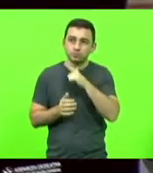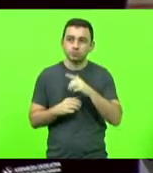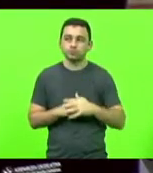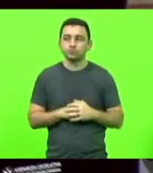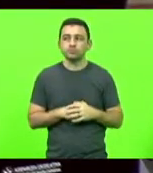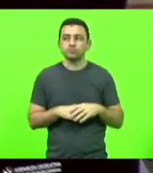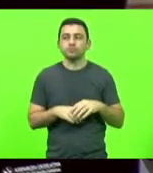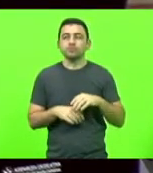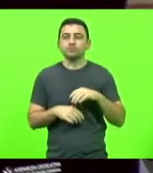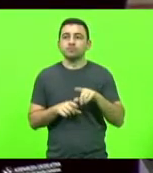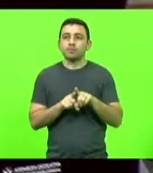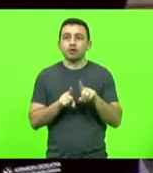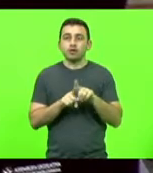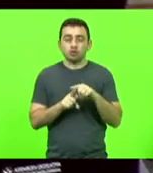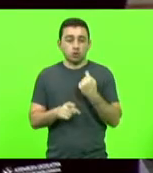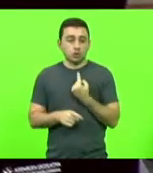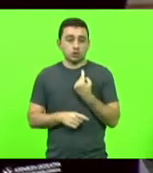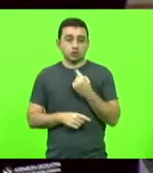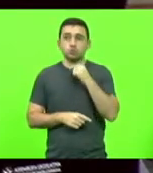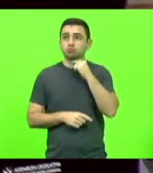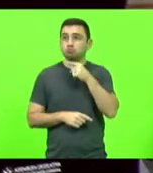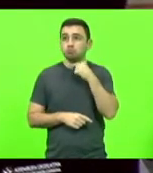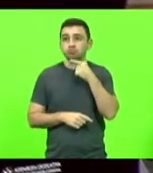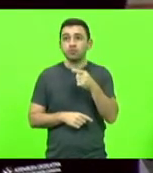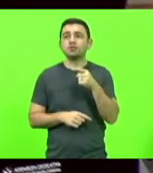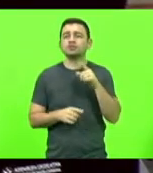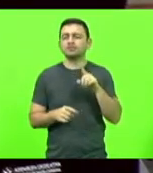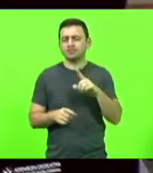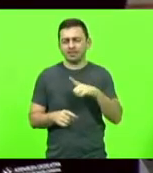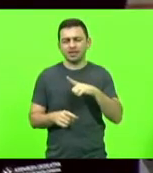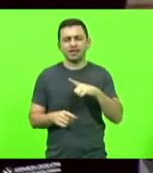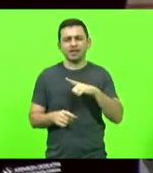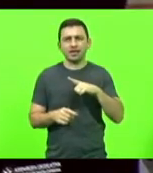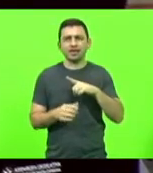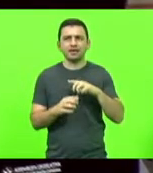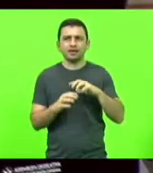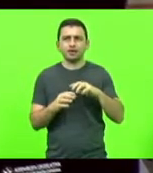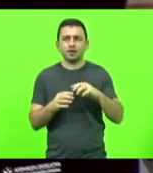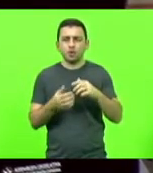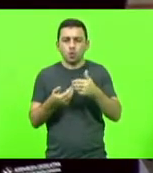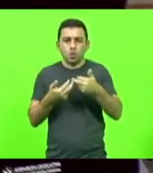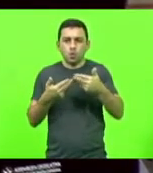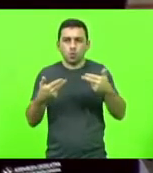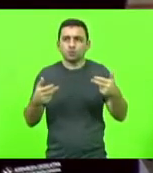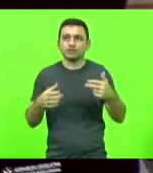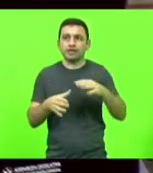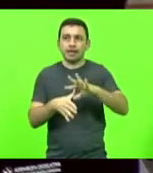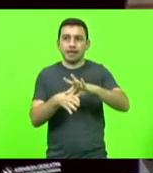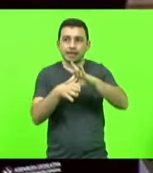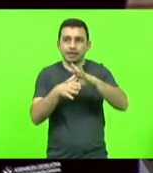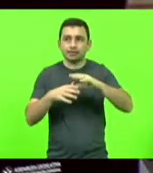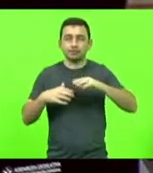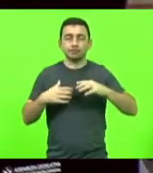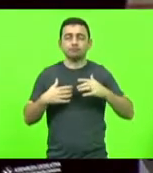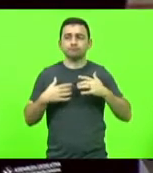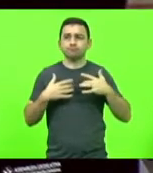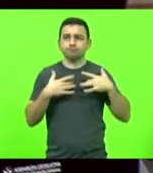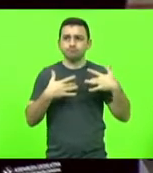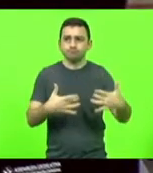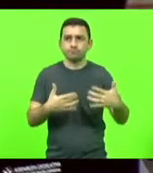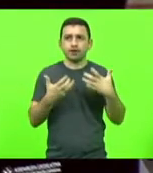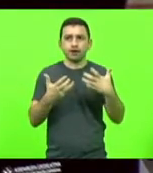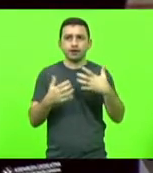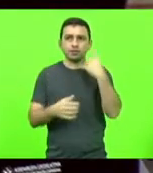há como alguém chegar sozinho. Sempre é um conjunto voto de líderes que se colocam à disposição para serem candidatos ao deputado